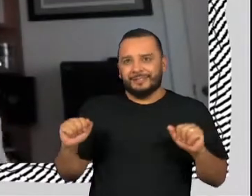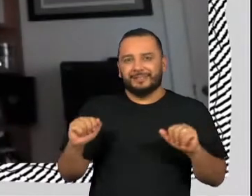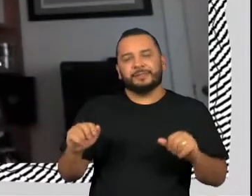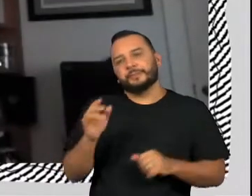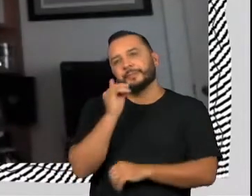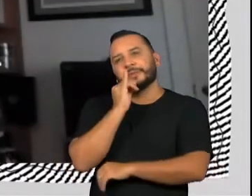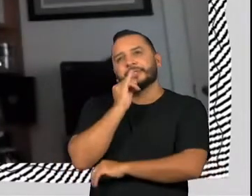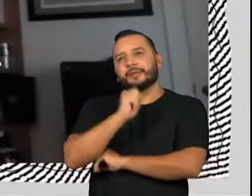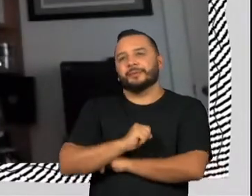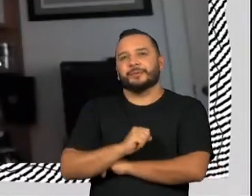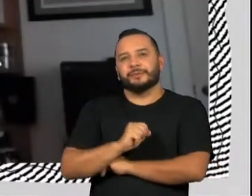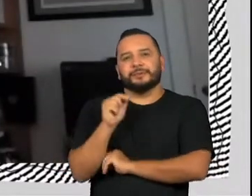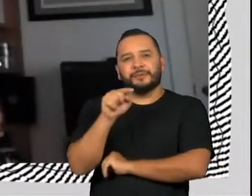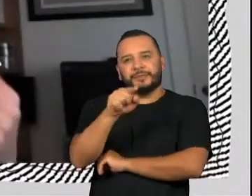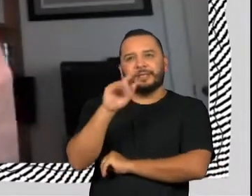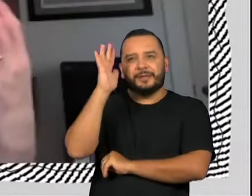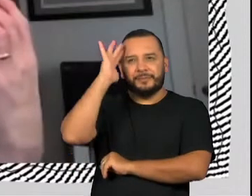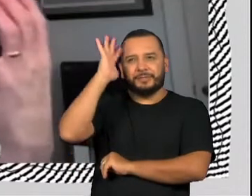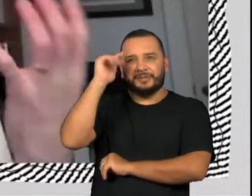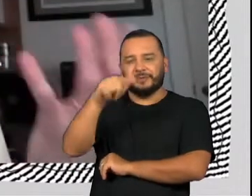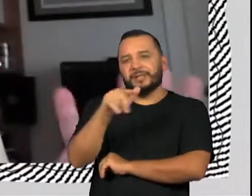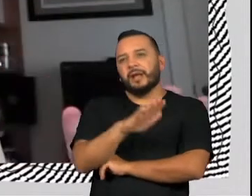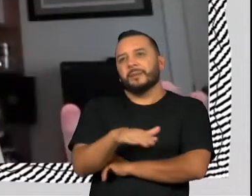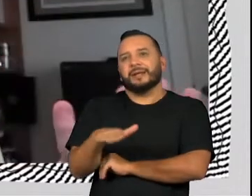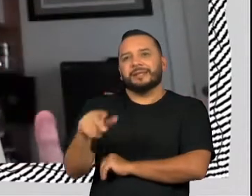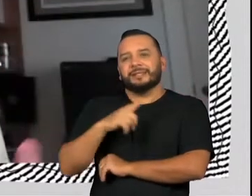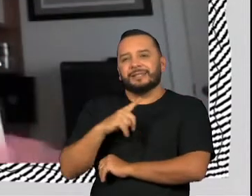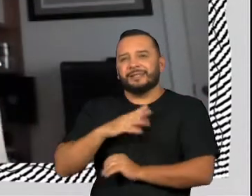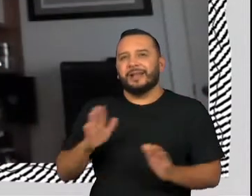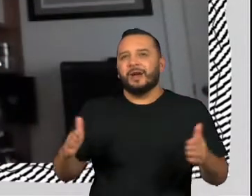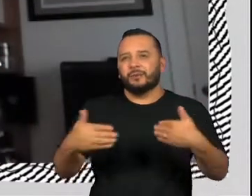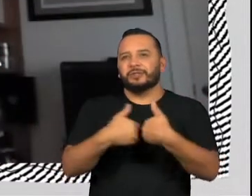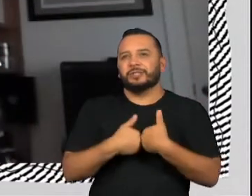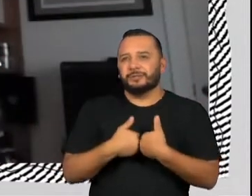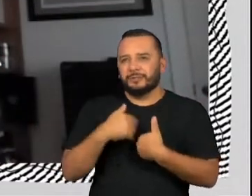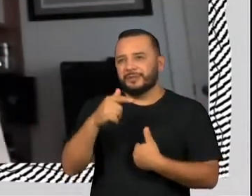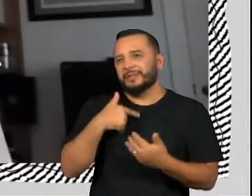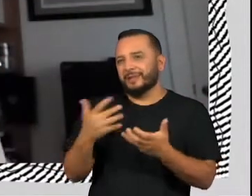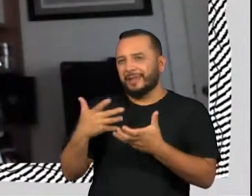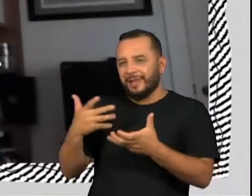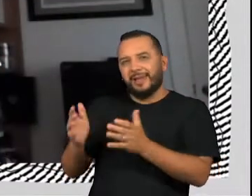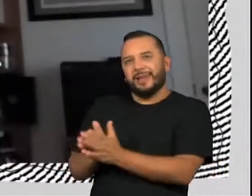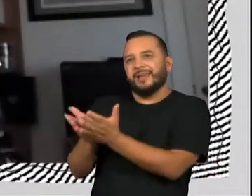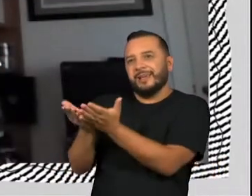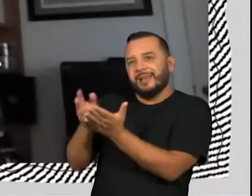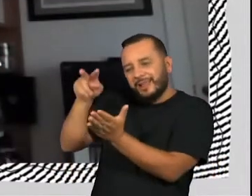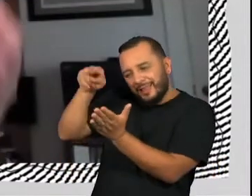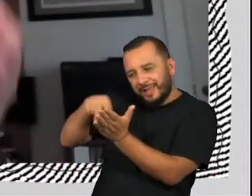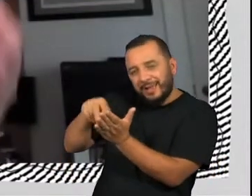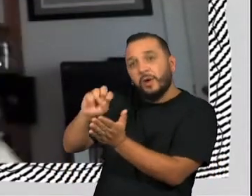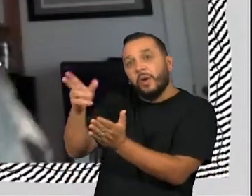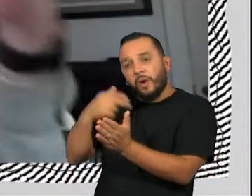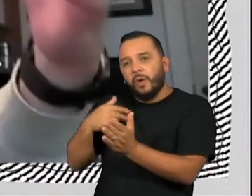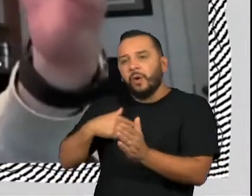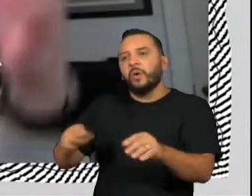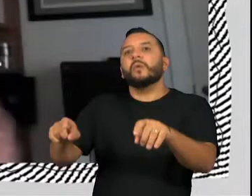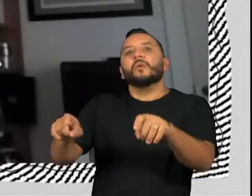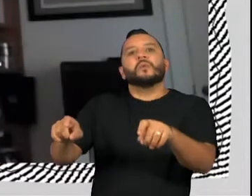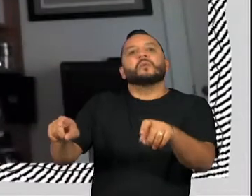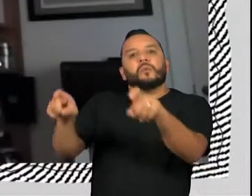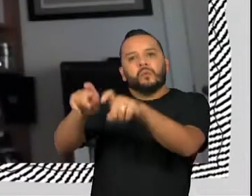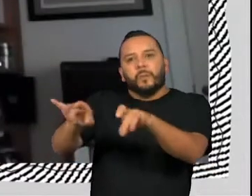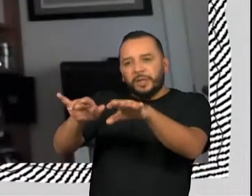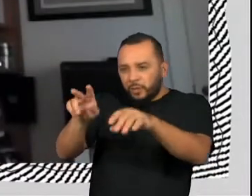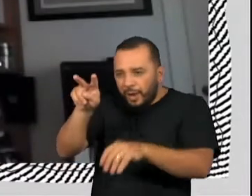exemplo, imagina que você é uma criança que tem autismo e você está querendo ler um documento no computador. A Microsoft criou um